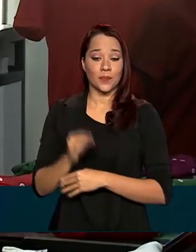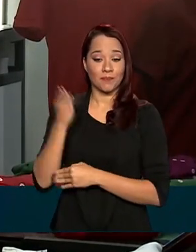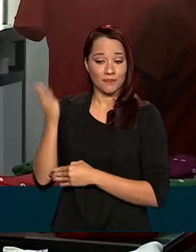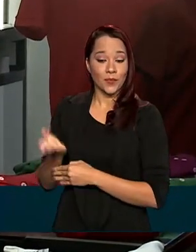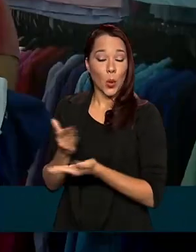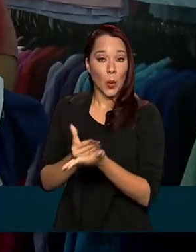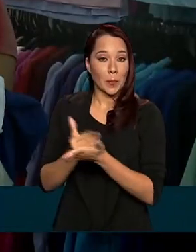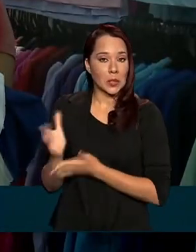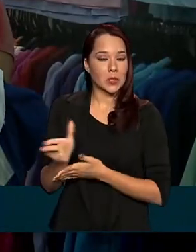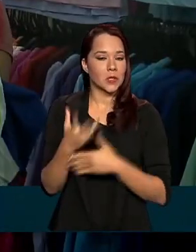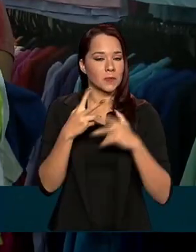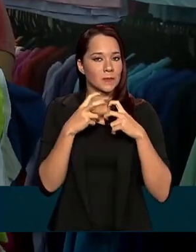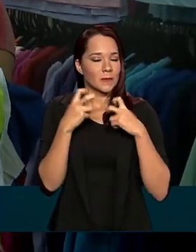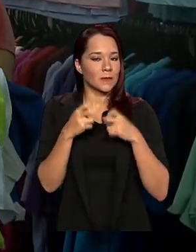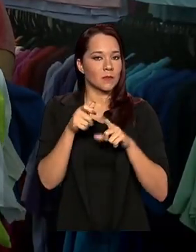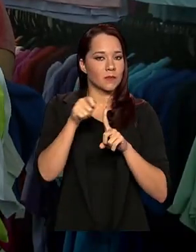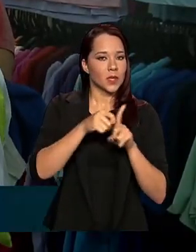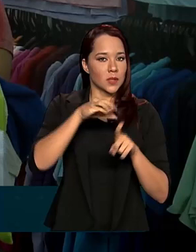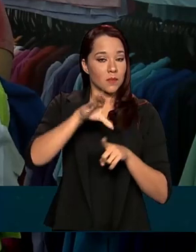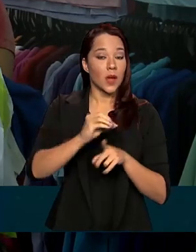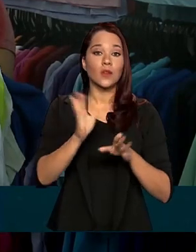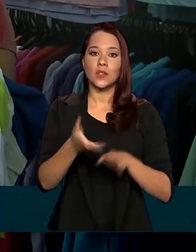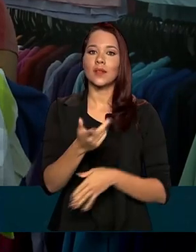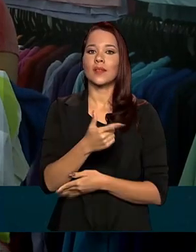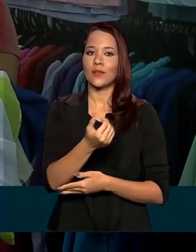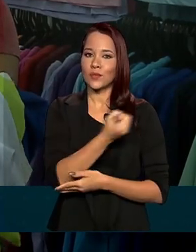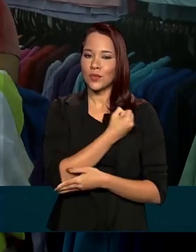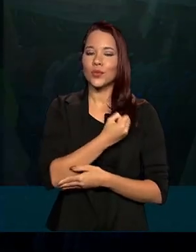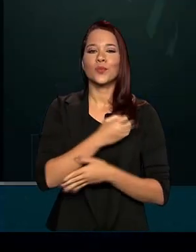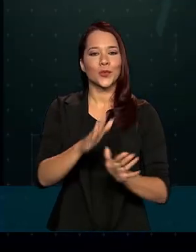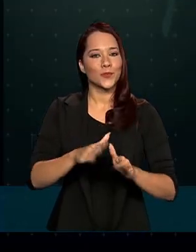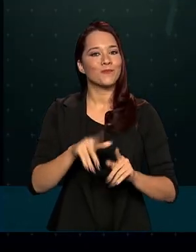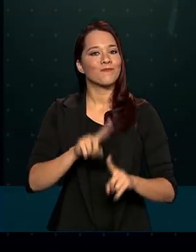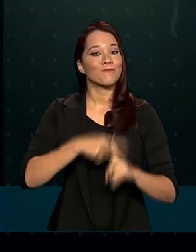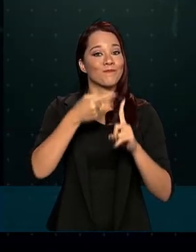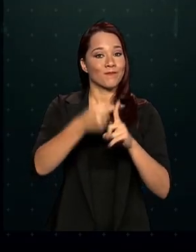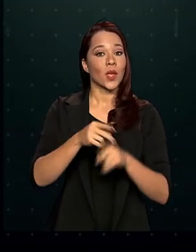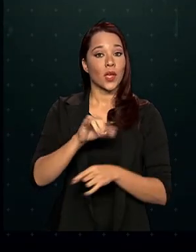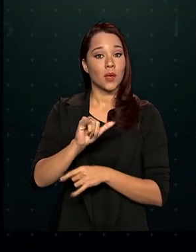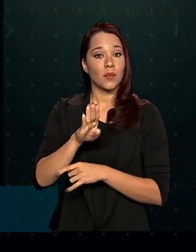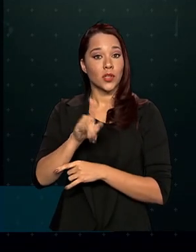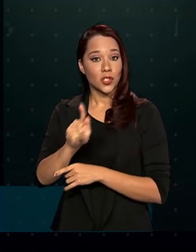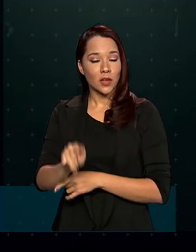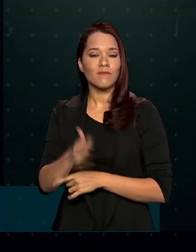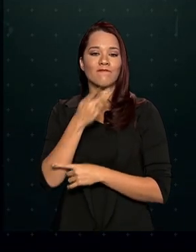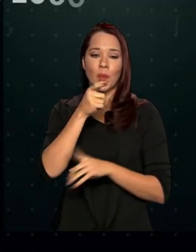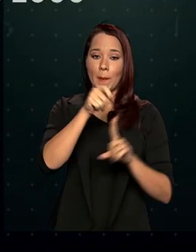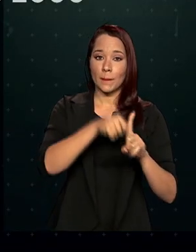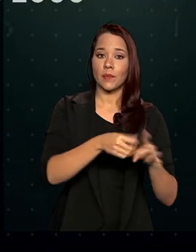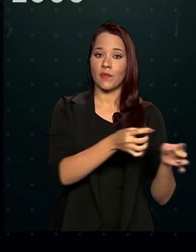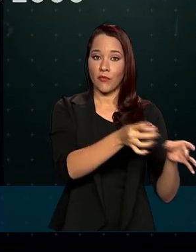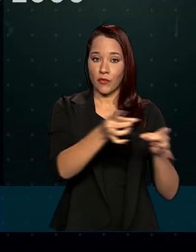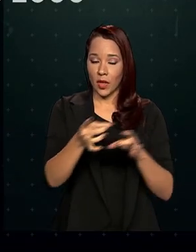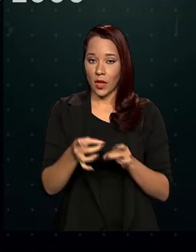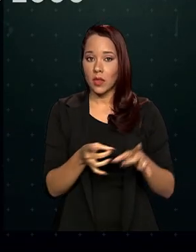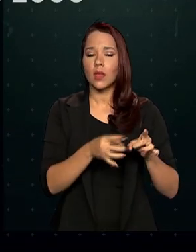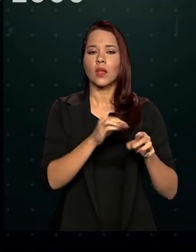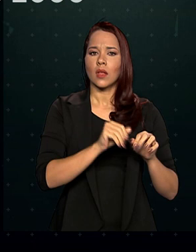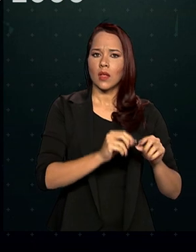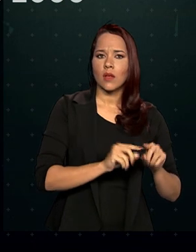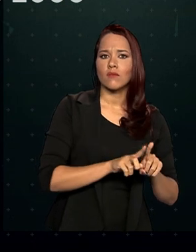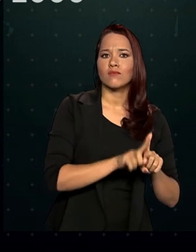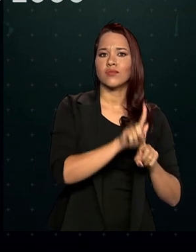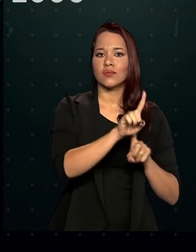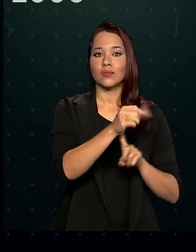ainda que de forma tímida em maio, já trouxe números positivos. De acordo com o IBGE, naquele mês, as vendas registraram uma alta